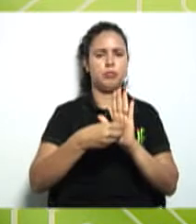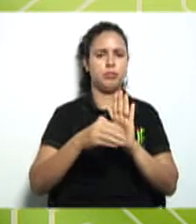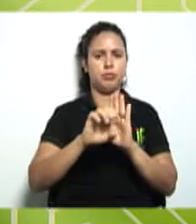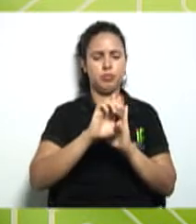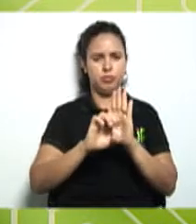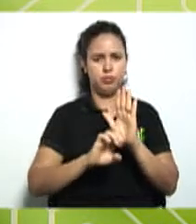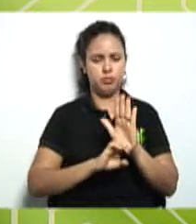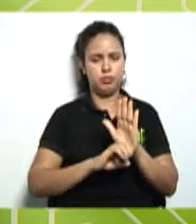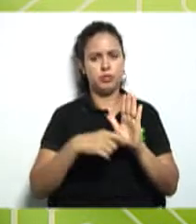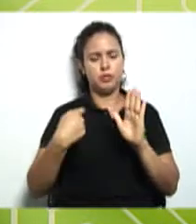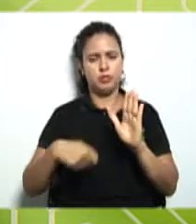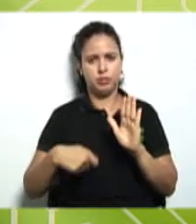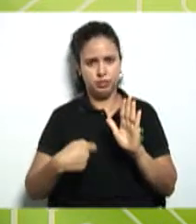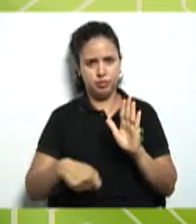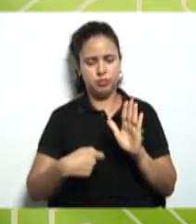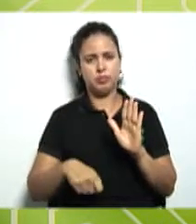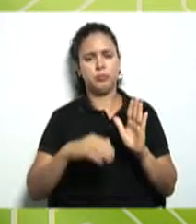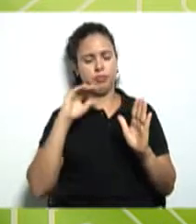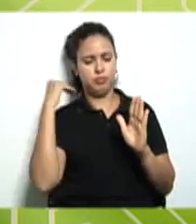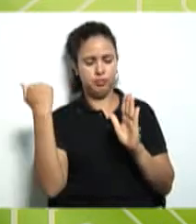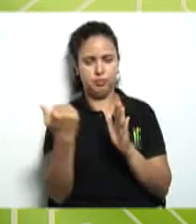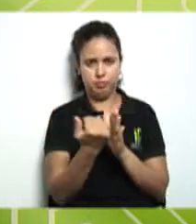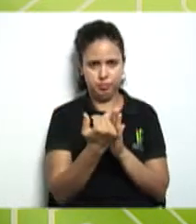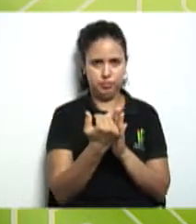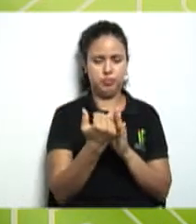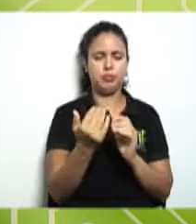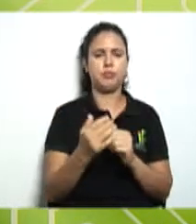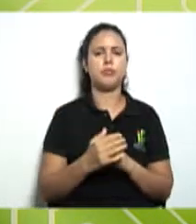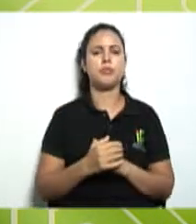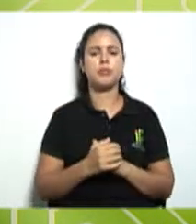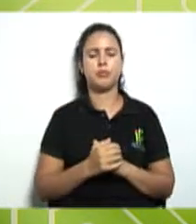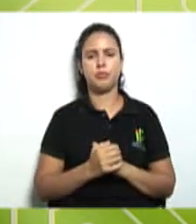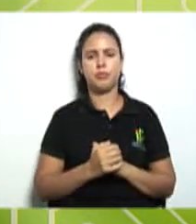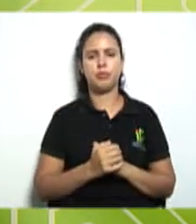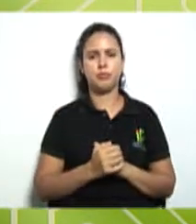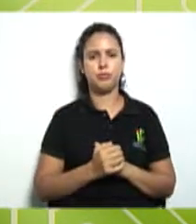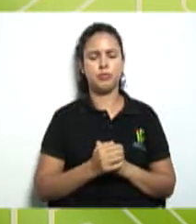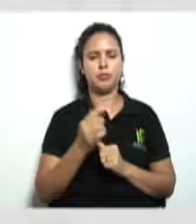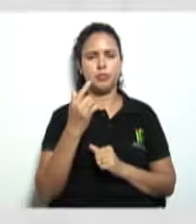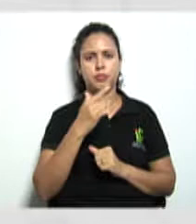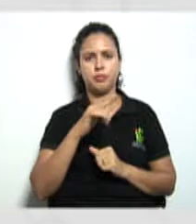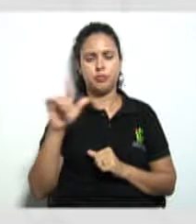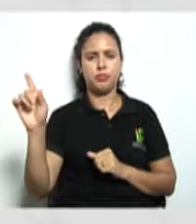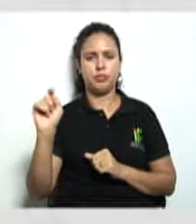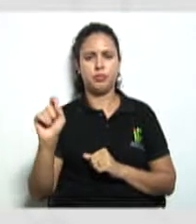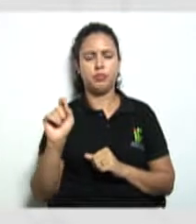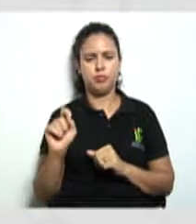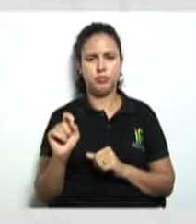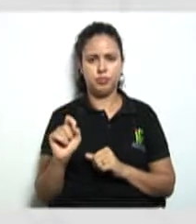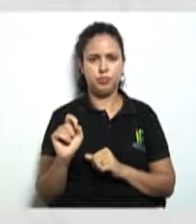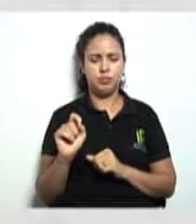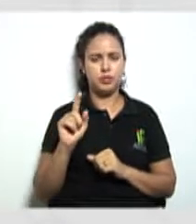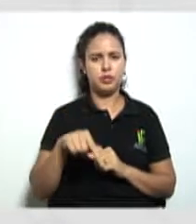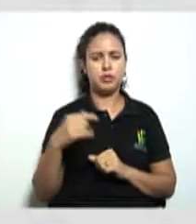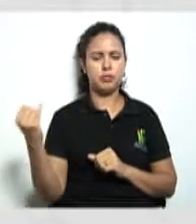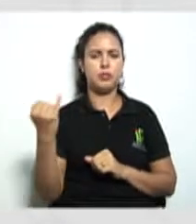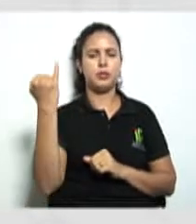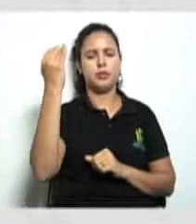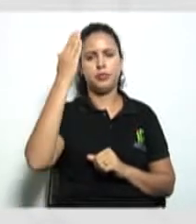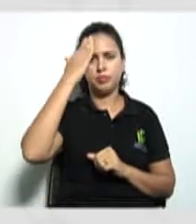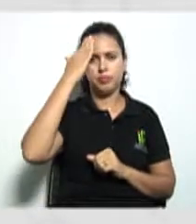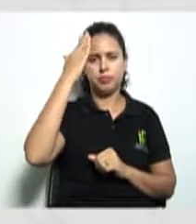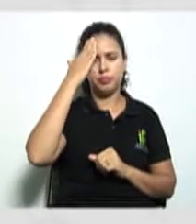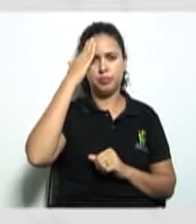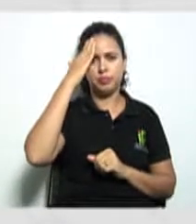necessário o seu cumprimento aqui outro ponto aqui que é importante para sabermos